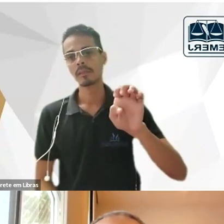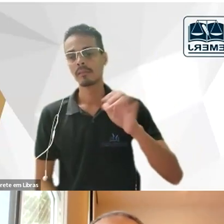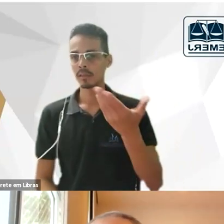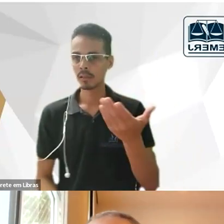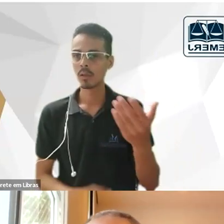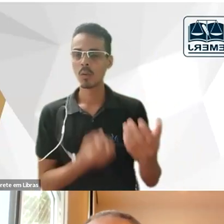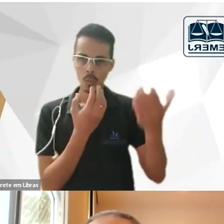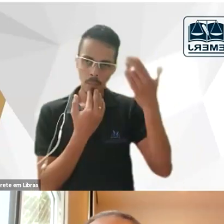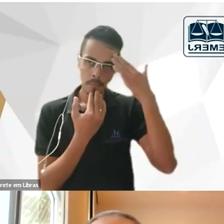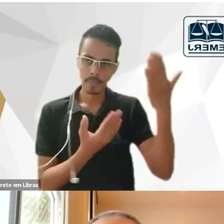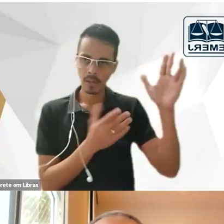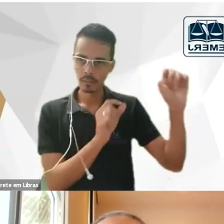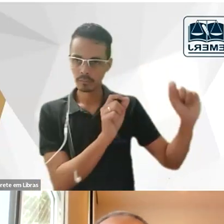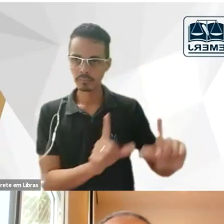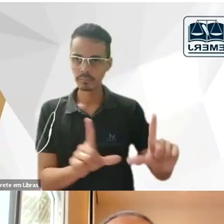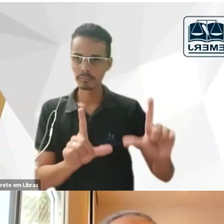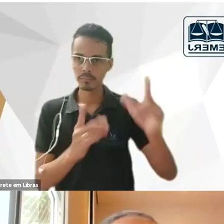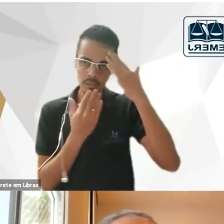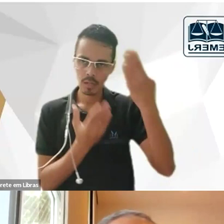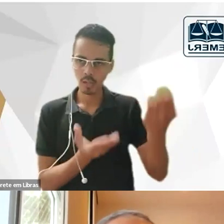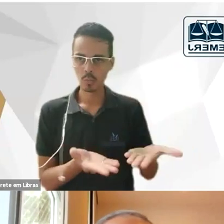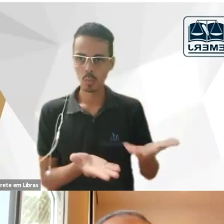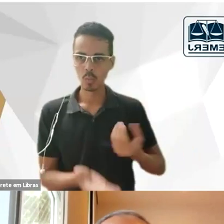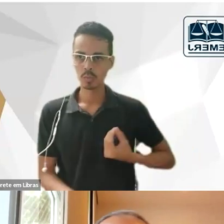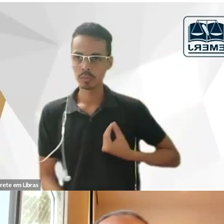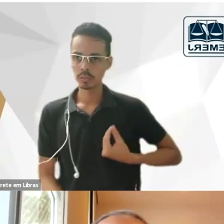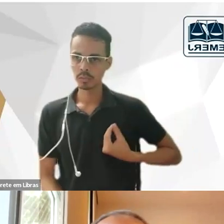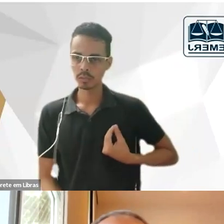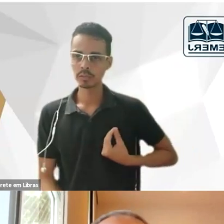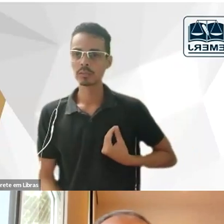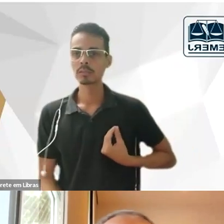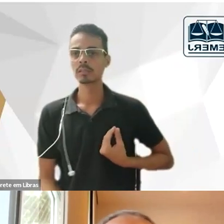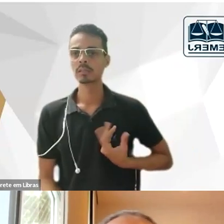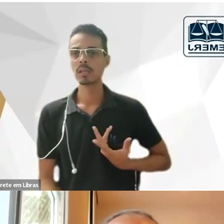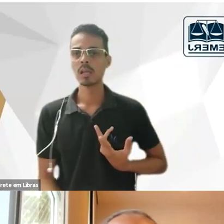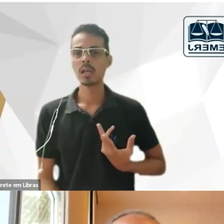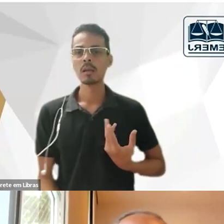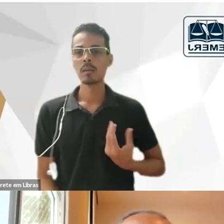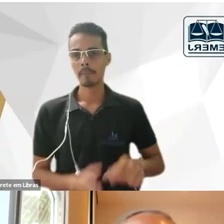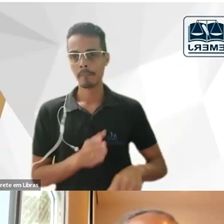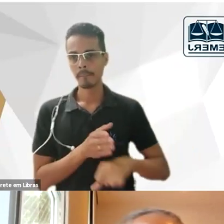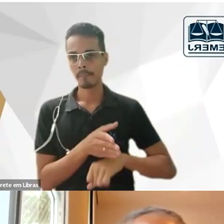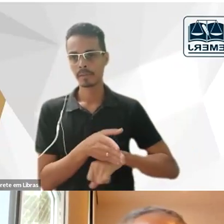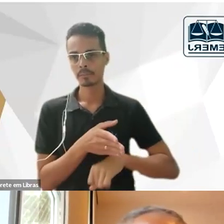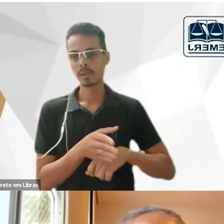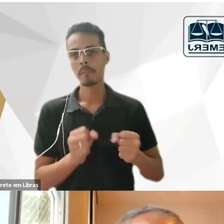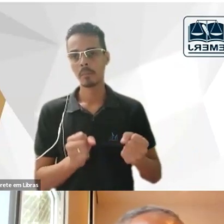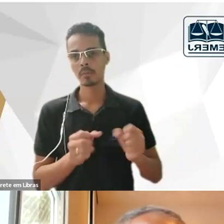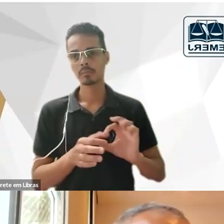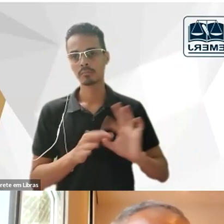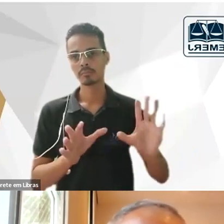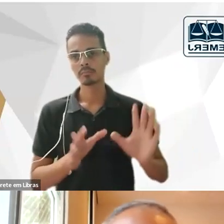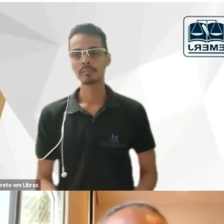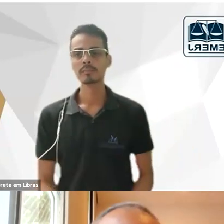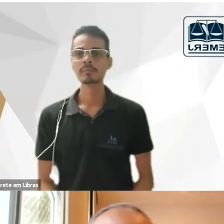pela presença do senhor nessa manhã muito obrigado pela possibilidade de participação o senhor tem a palavra bom